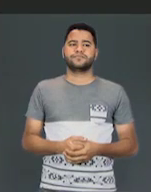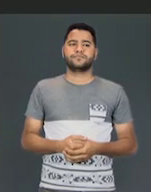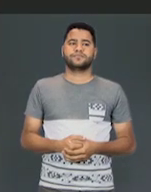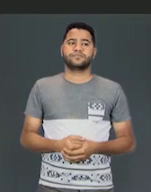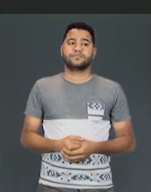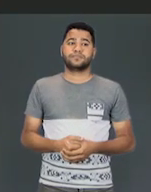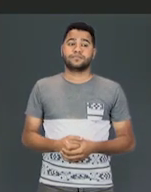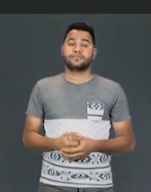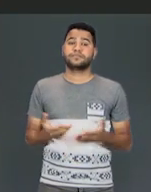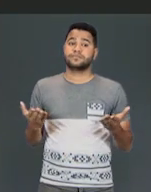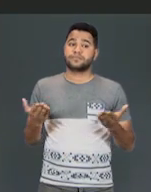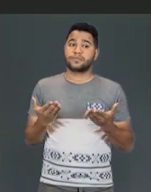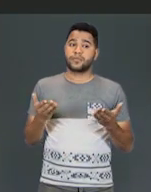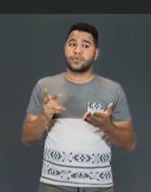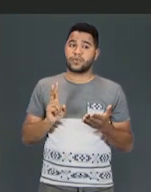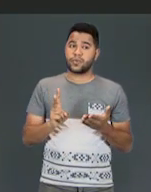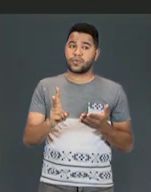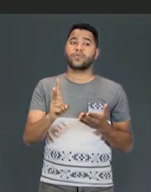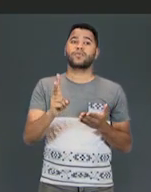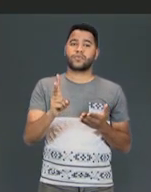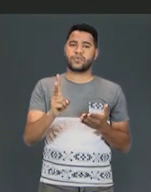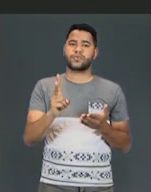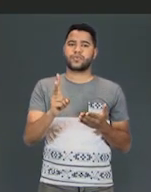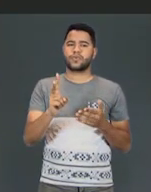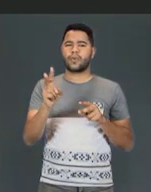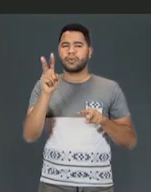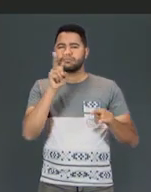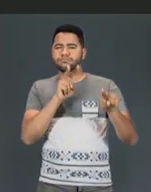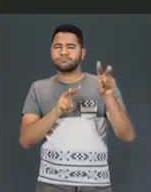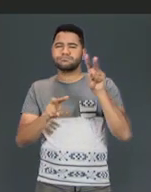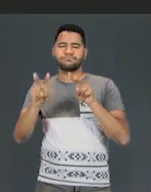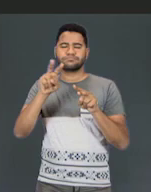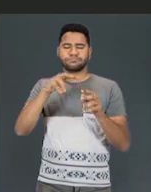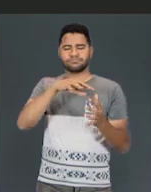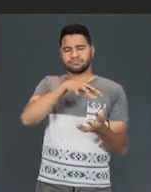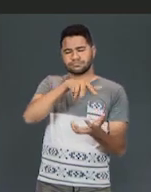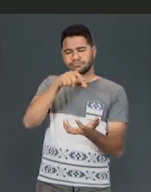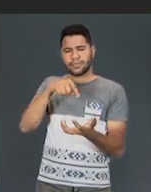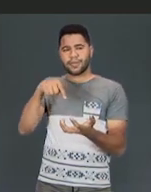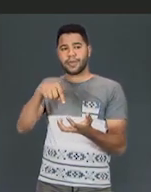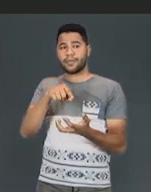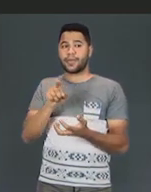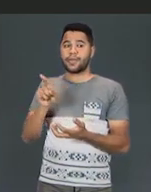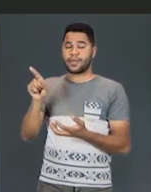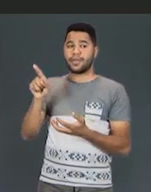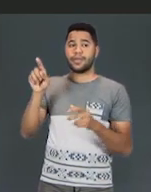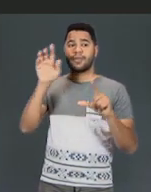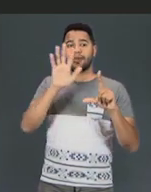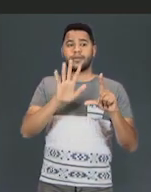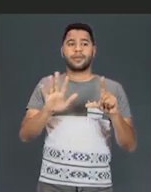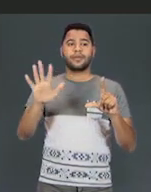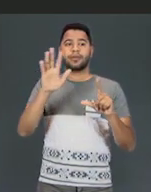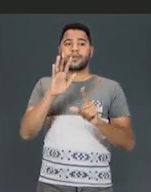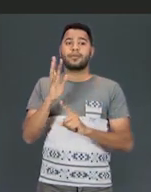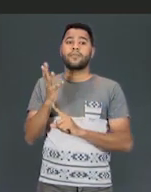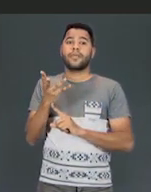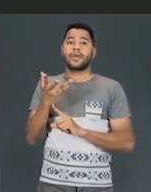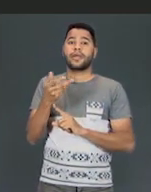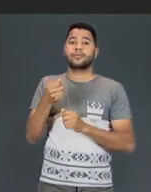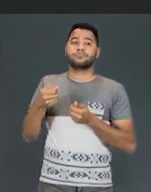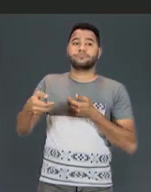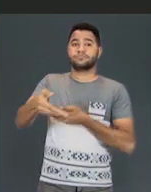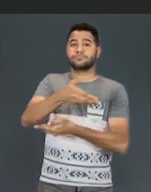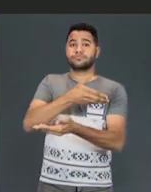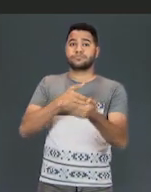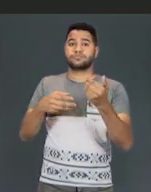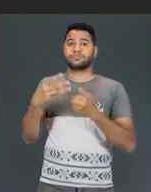Ah, agora vamos continuar nosso tour virtual ao redor do mundo. Temos aí essa imagem de uma arte interativa em